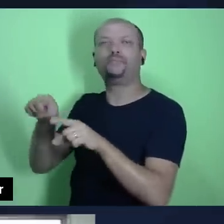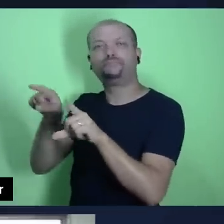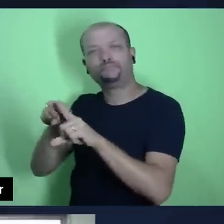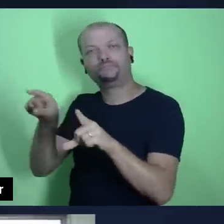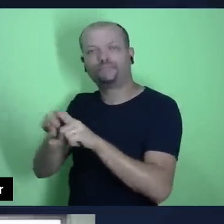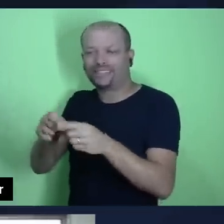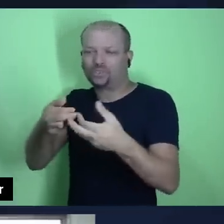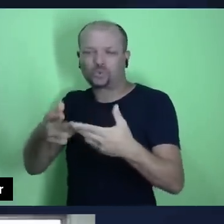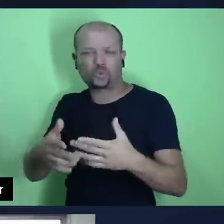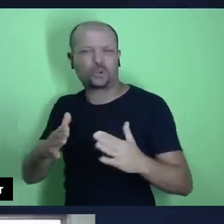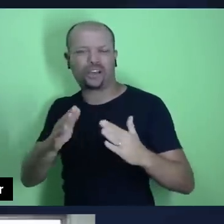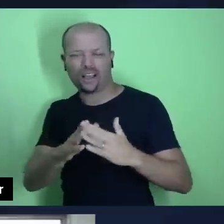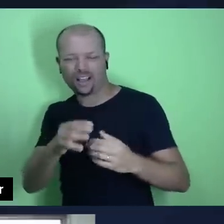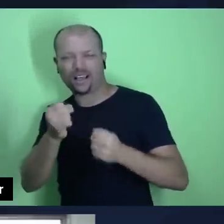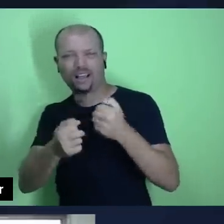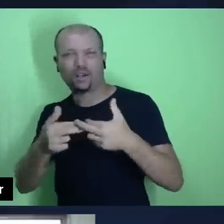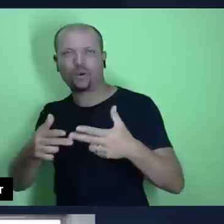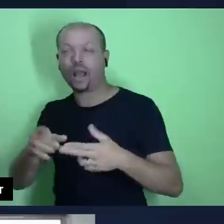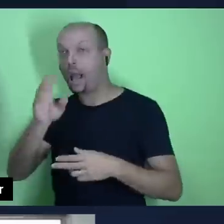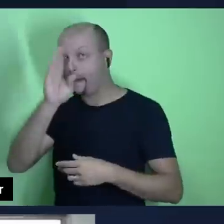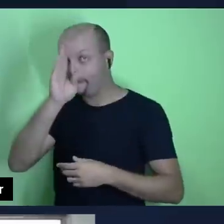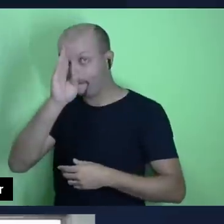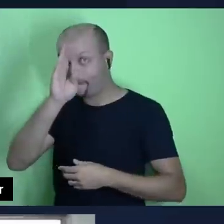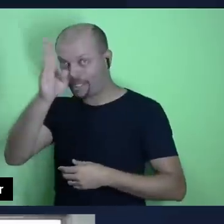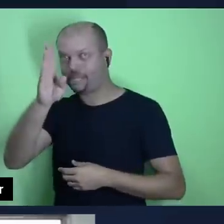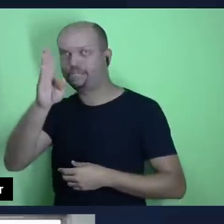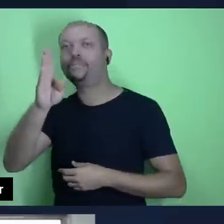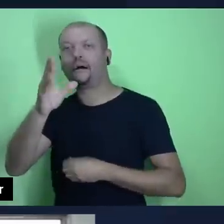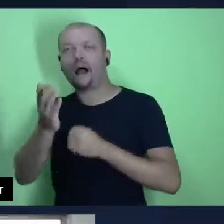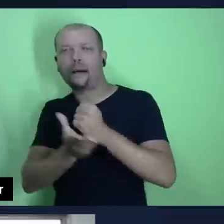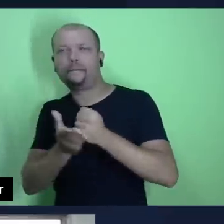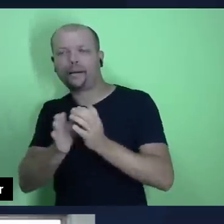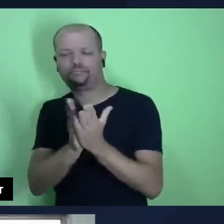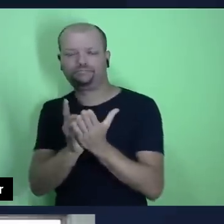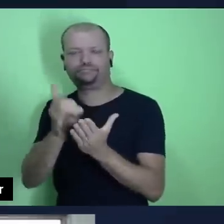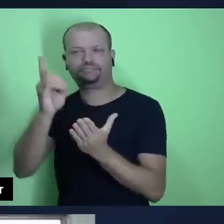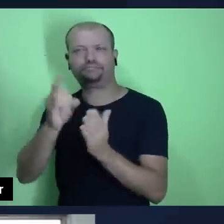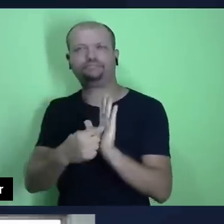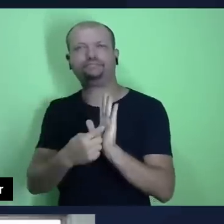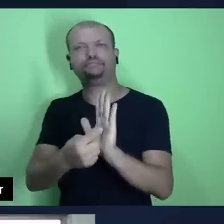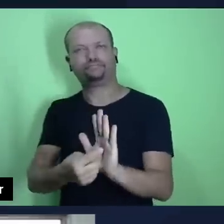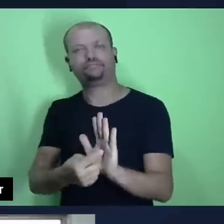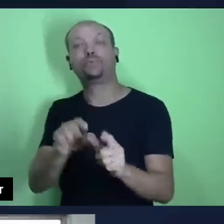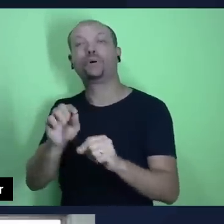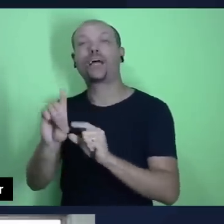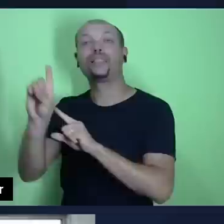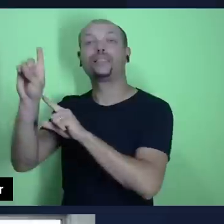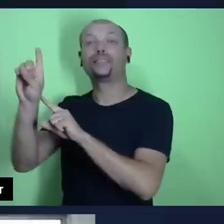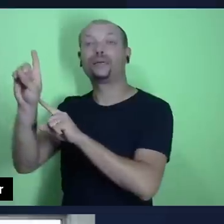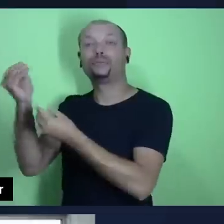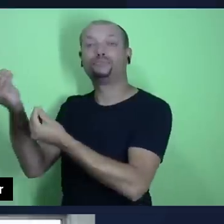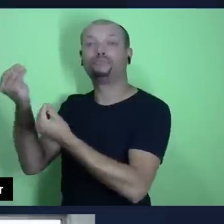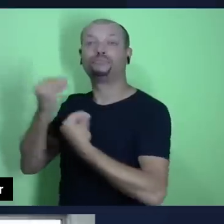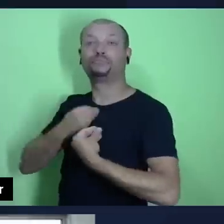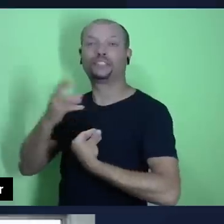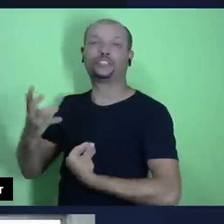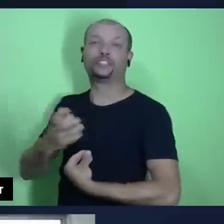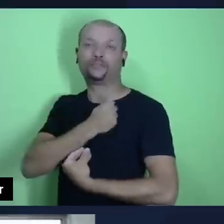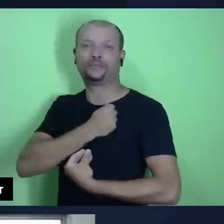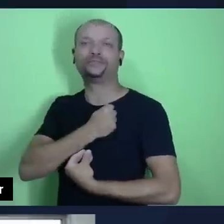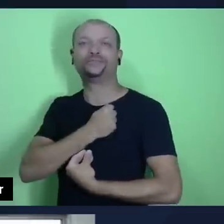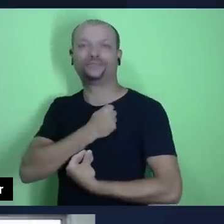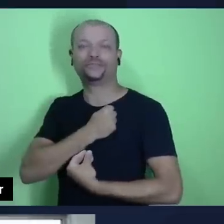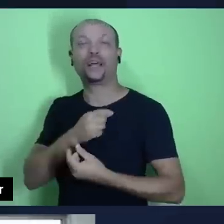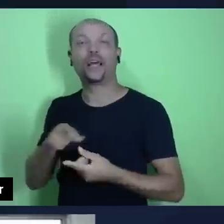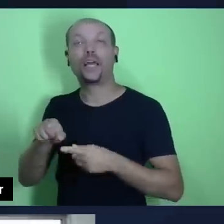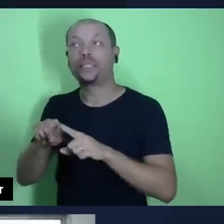materiais, para mim, a questão prioritária que a Bíblia nos apresenta é porque Deus nos deu a salvação. E ao ele